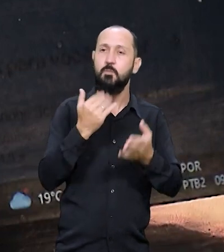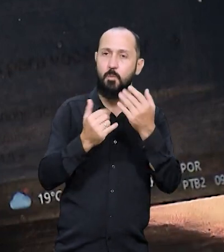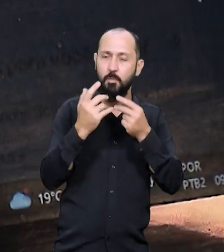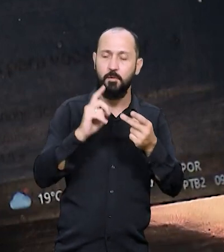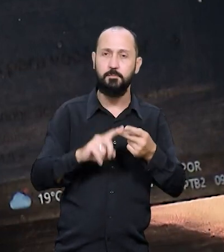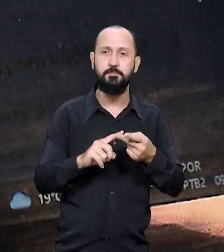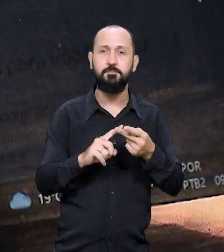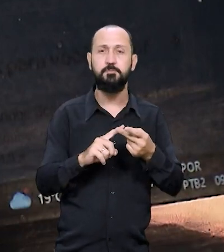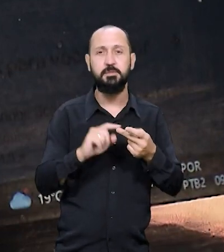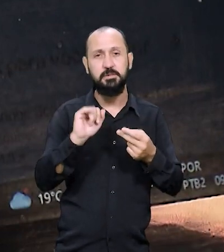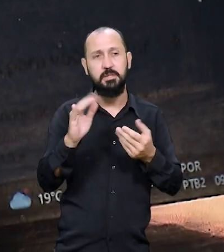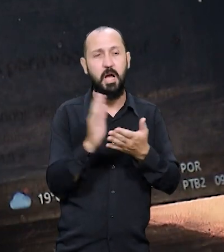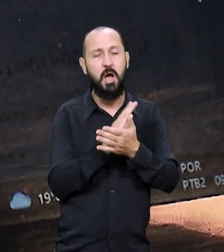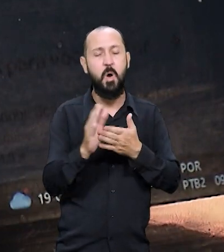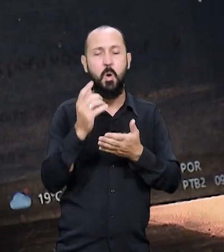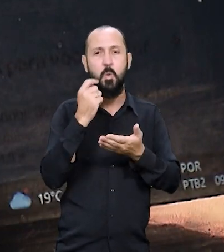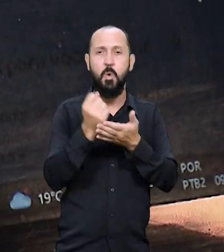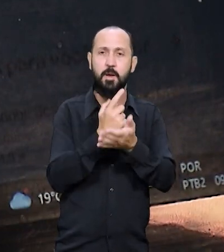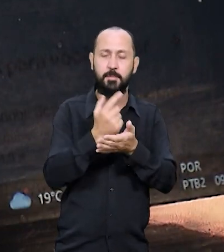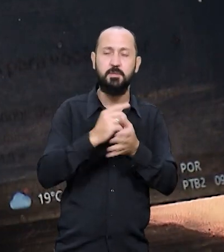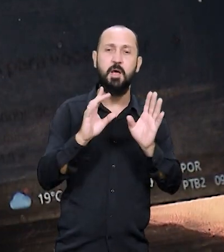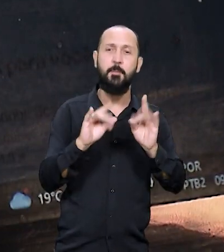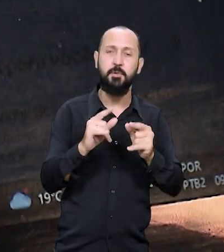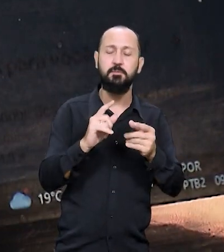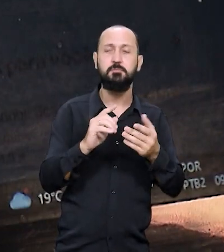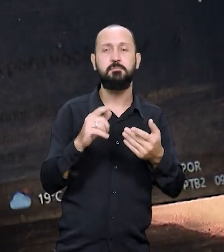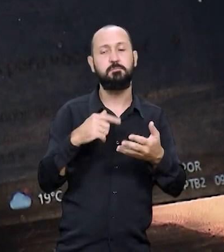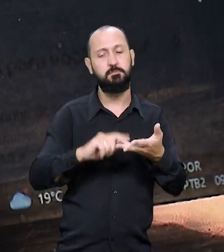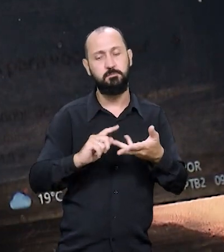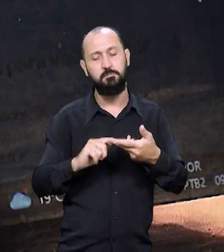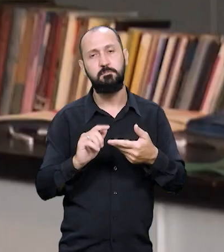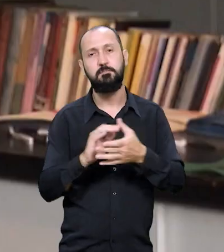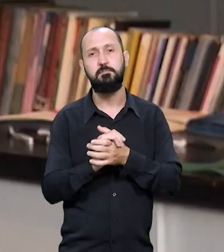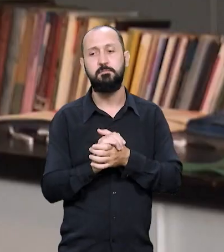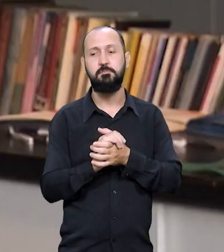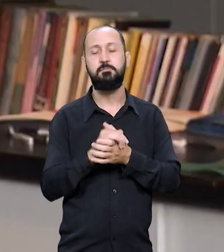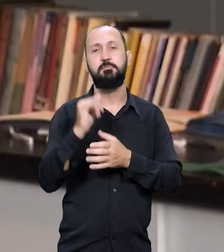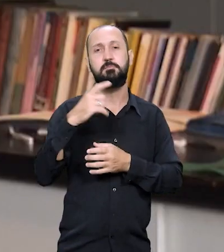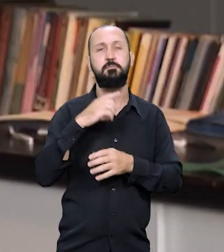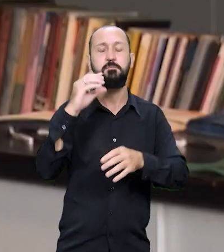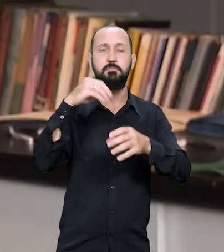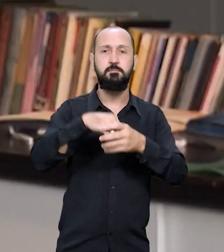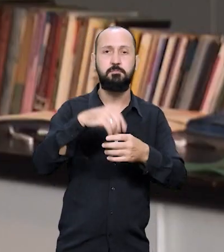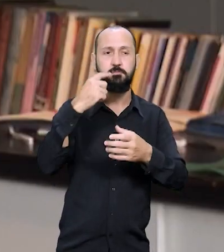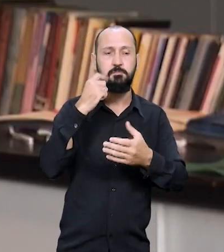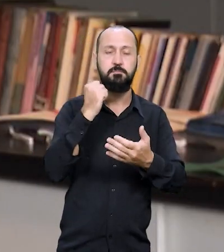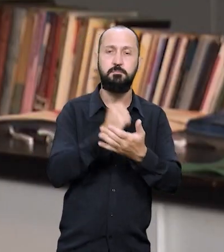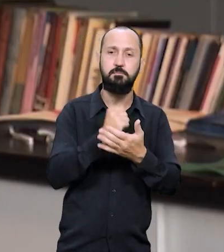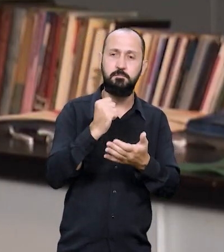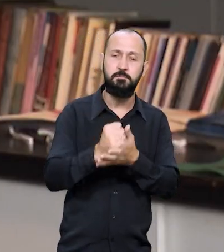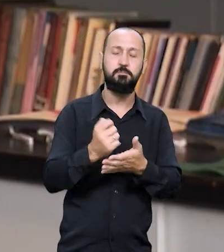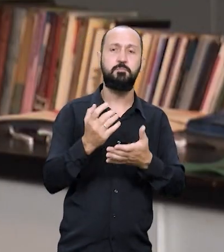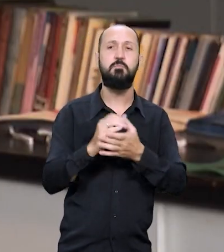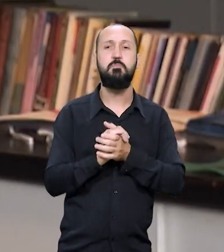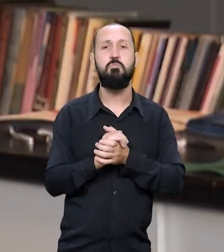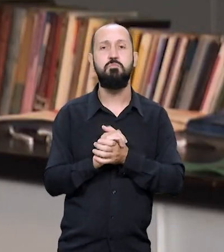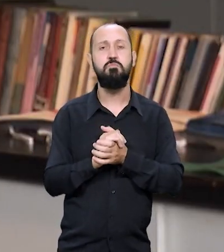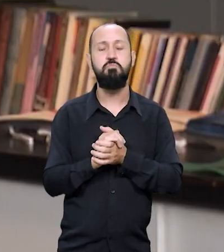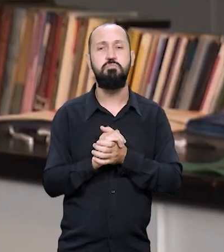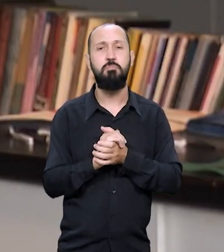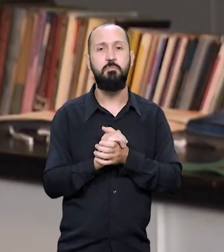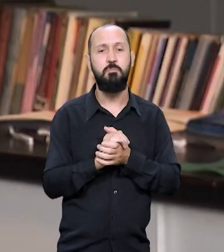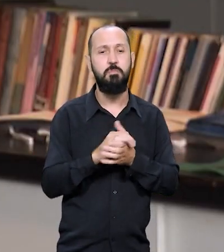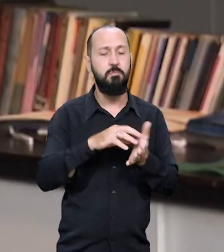como foi a alimentação, se algum remédio está acabando e por aí vai. Se a pessoa tem lá o registro, se